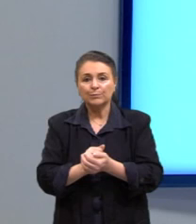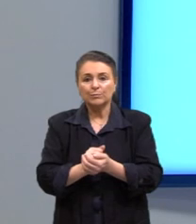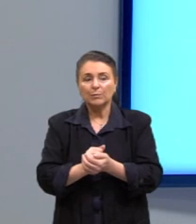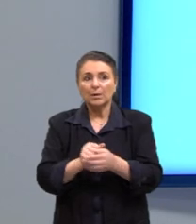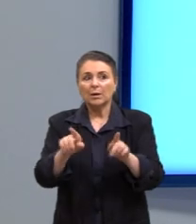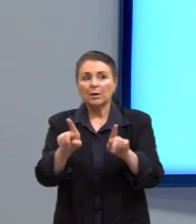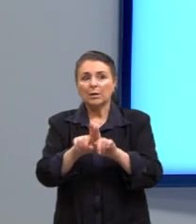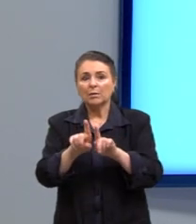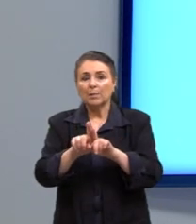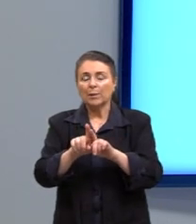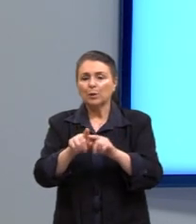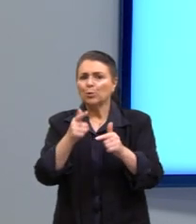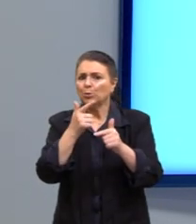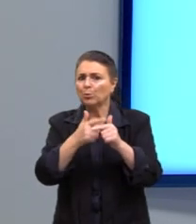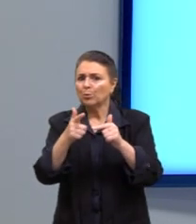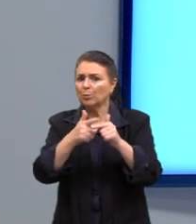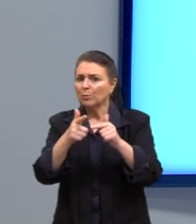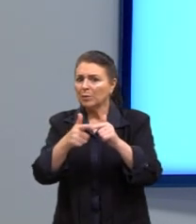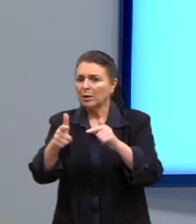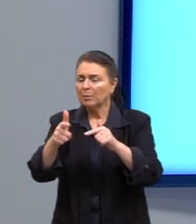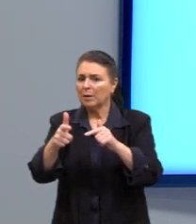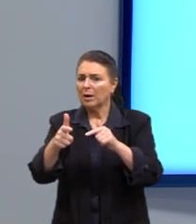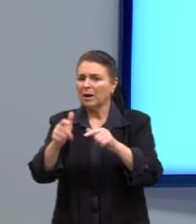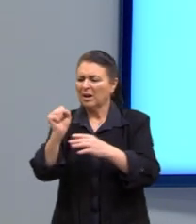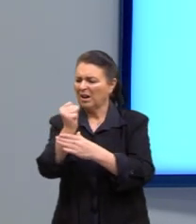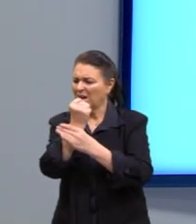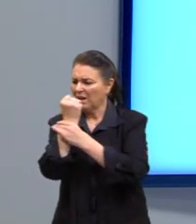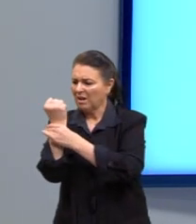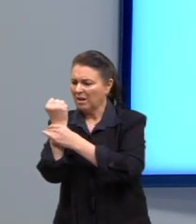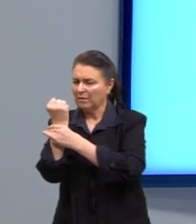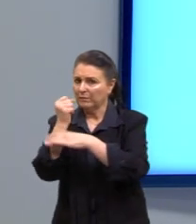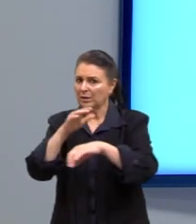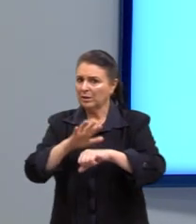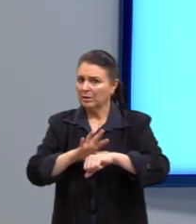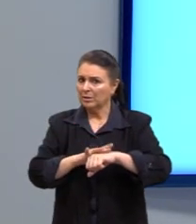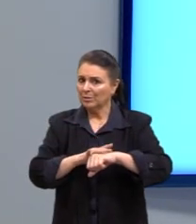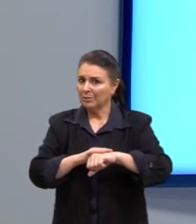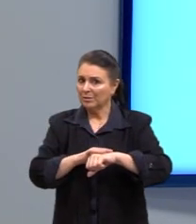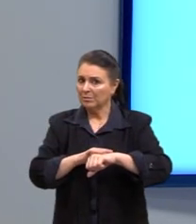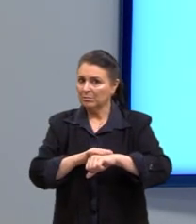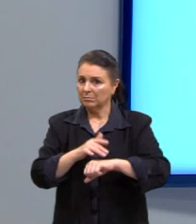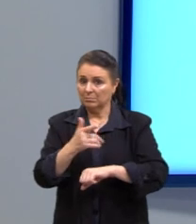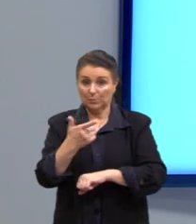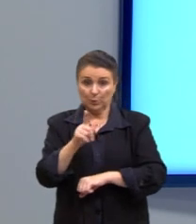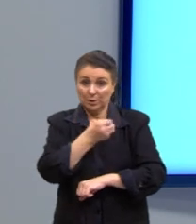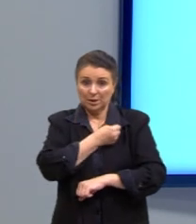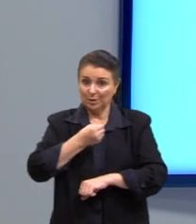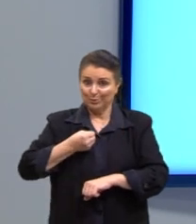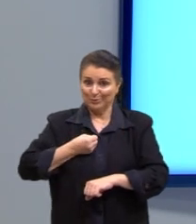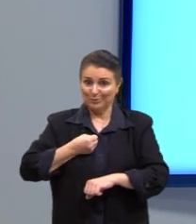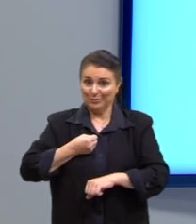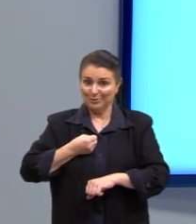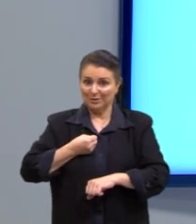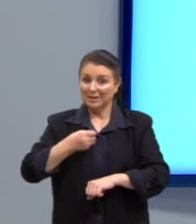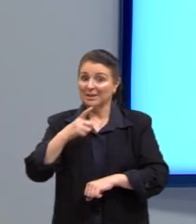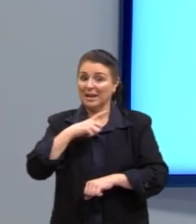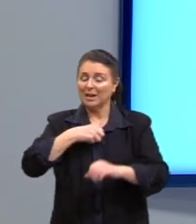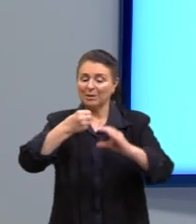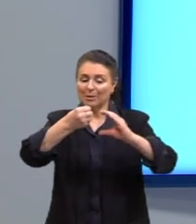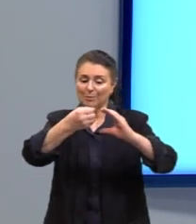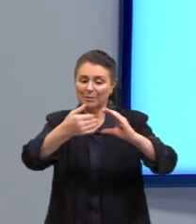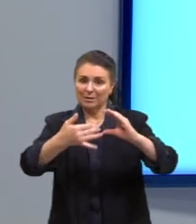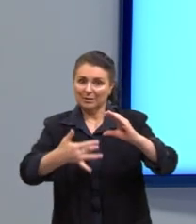de agravamento de uma doença. Então, aqui nós não buscamos números. É uma característica. Por isso,